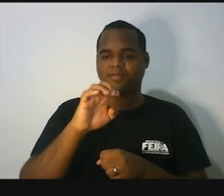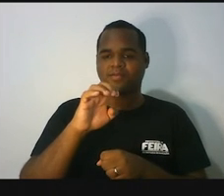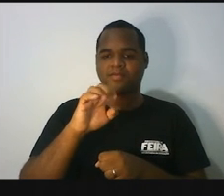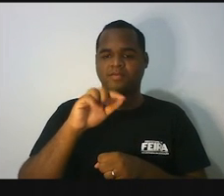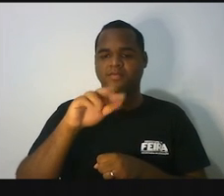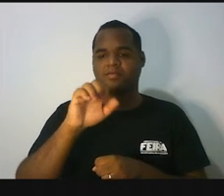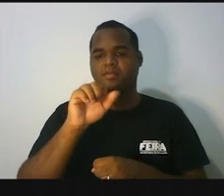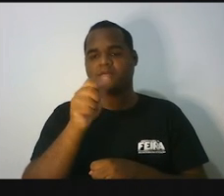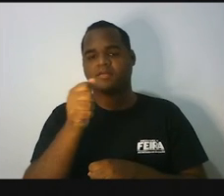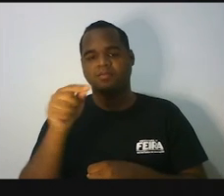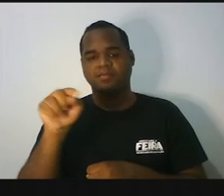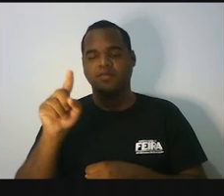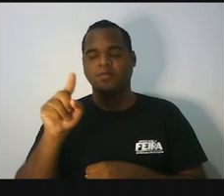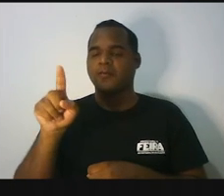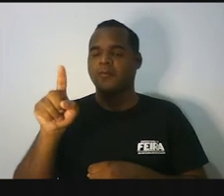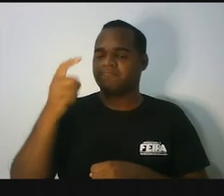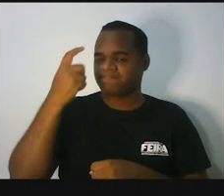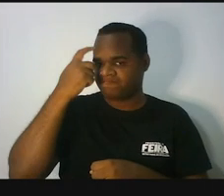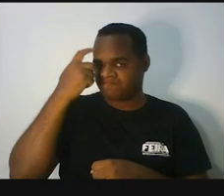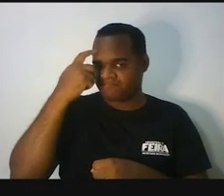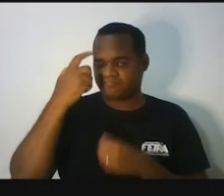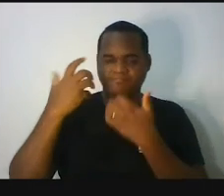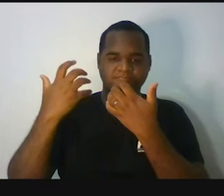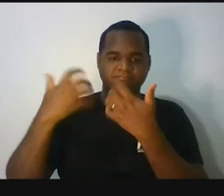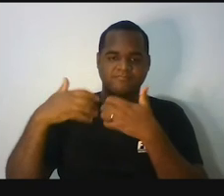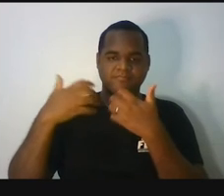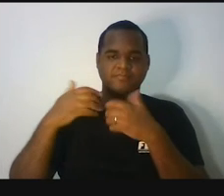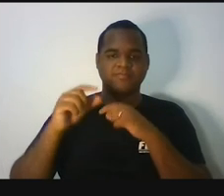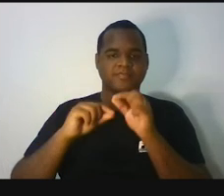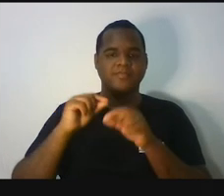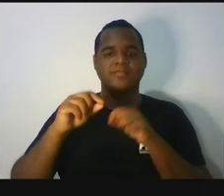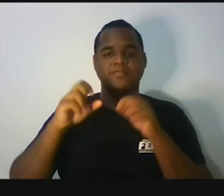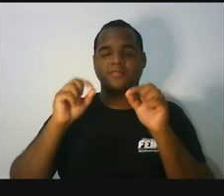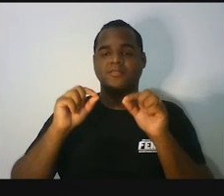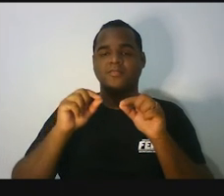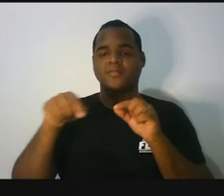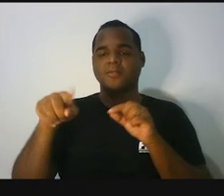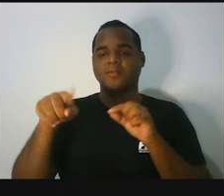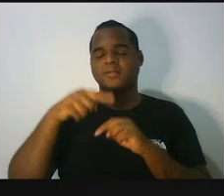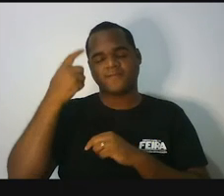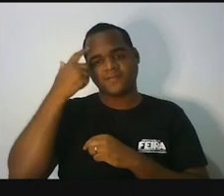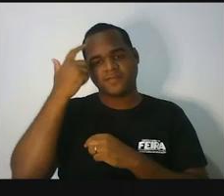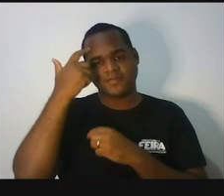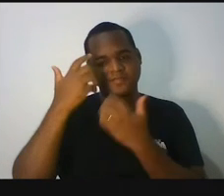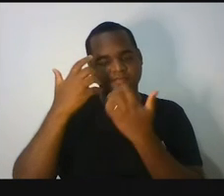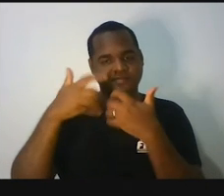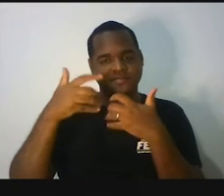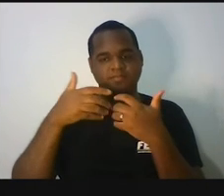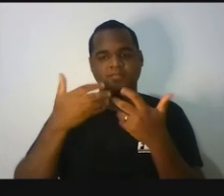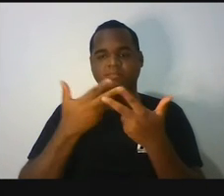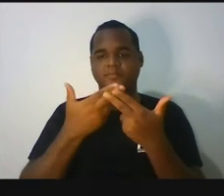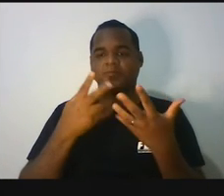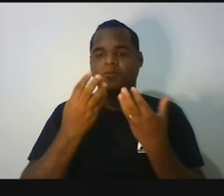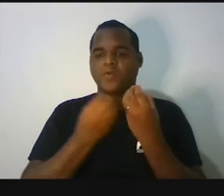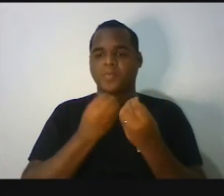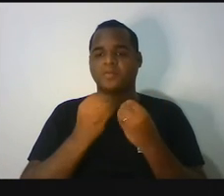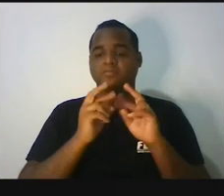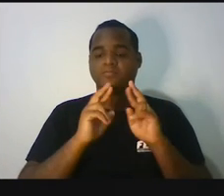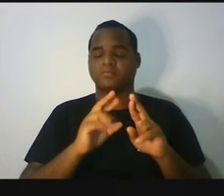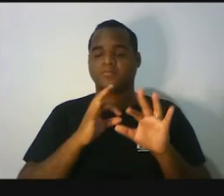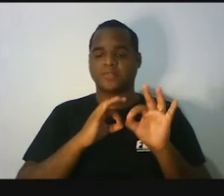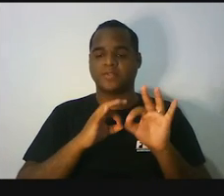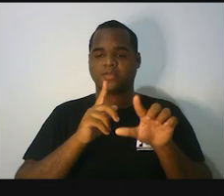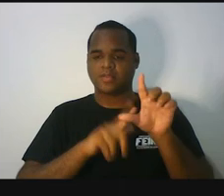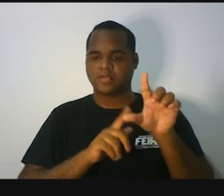agora você vai raciocinar um pouquinho comigo vamos pensar que nessa equação a letrinha x